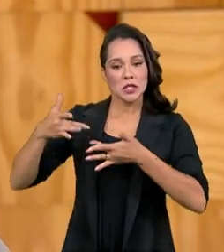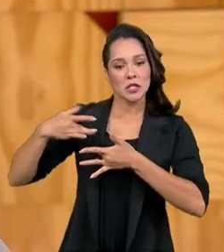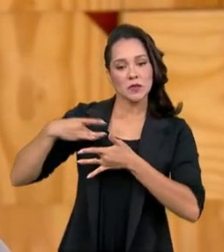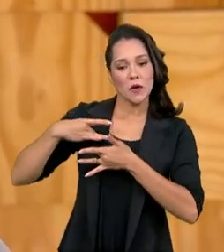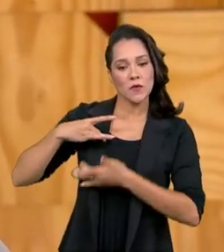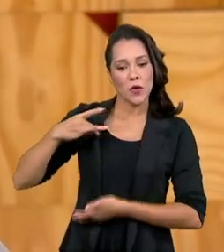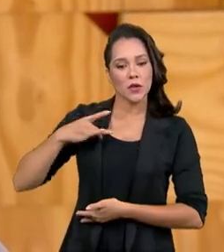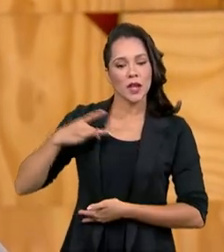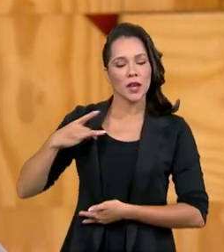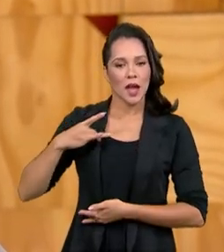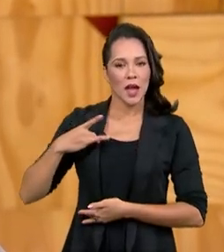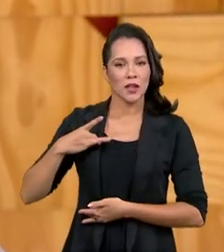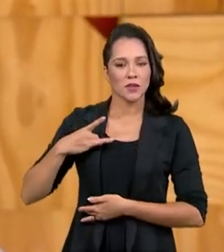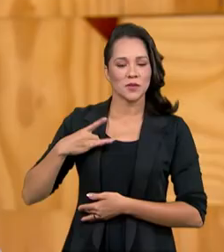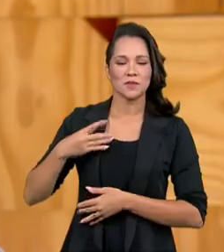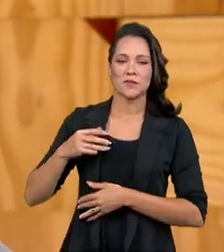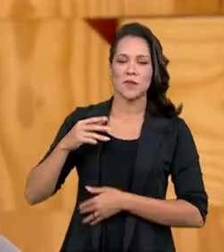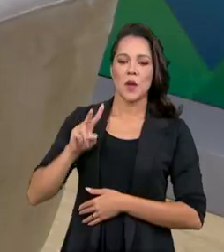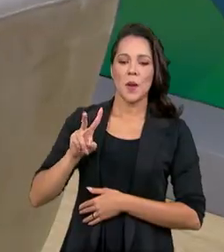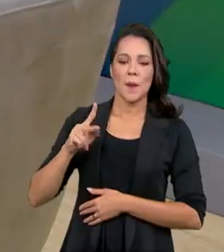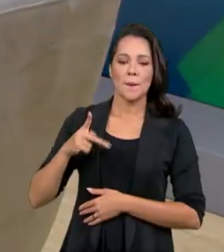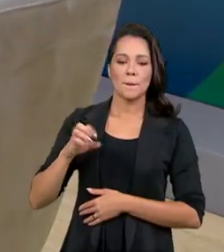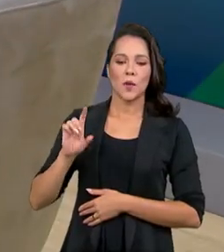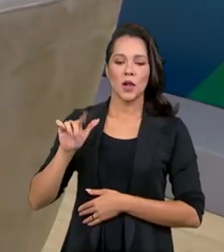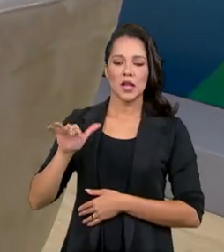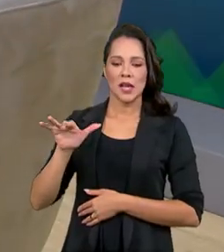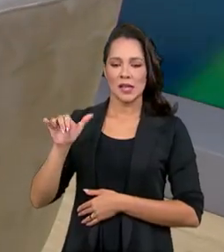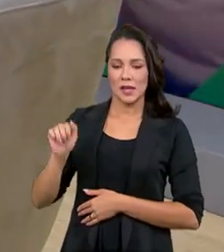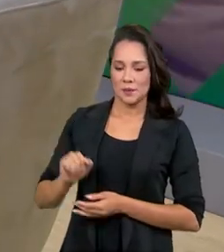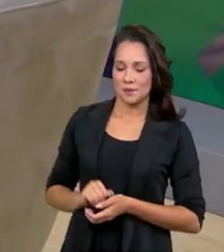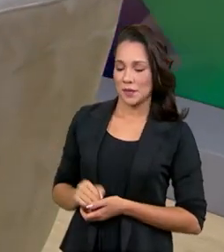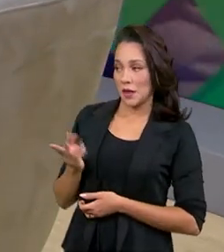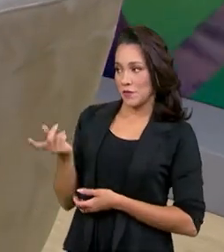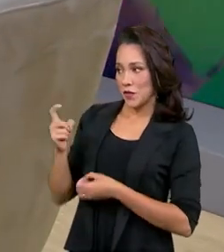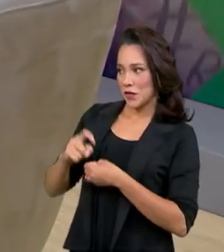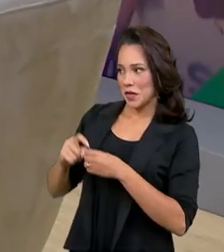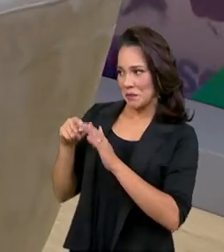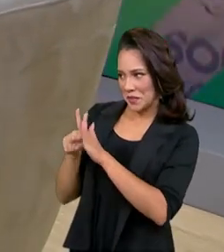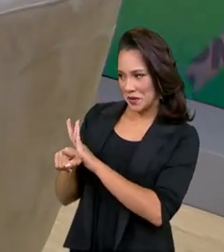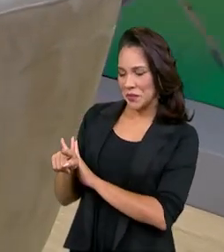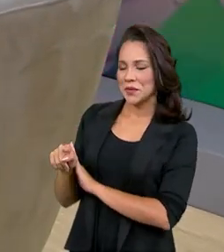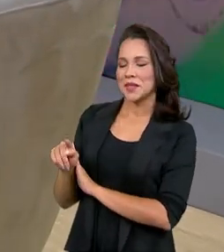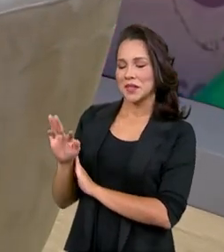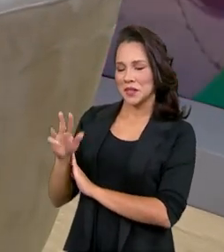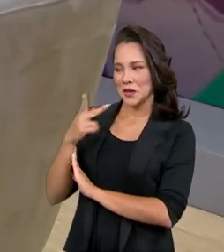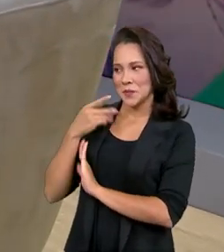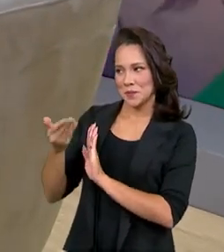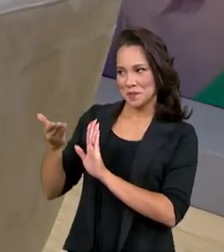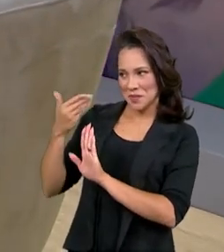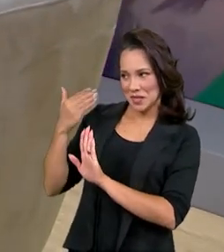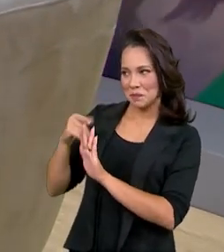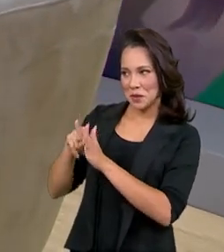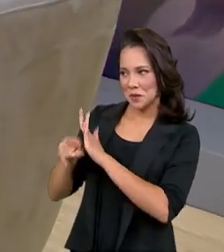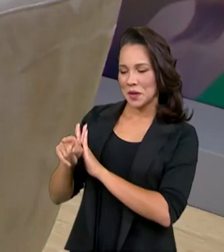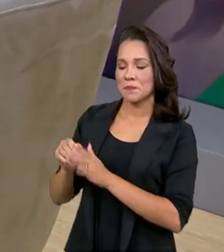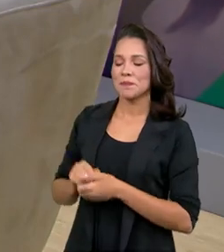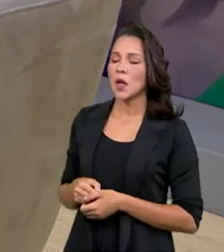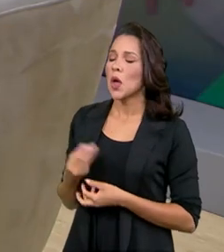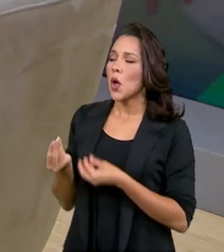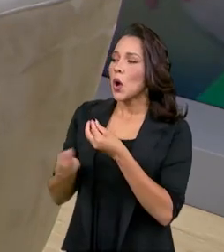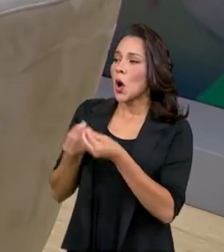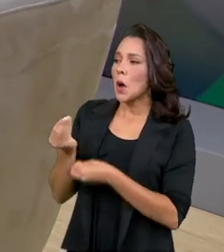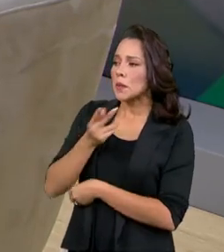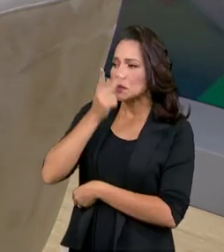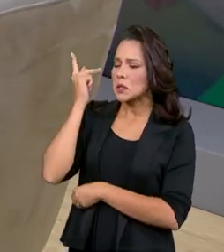Voluntariado, Poliana Andrade. Secretária, retomando a pergunta que eu deixei aqui no bloco anterior, como